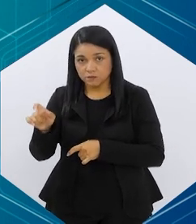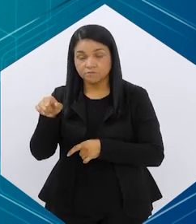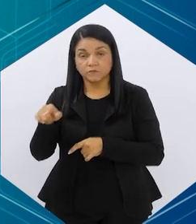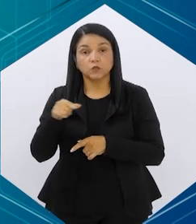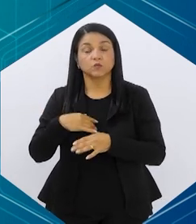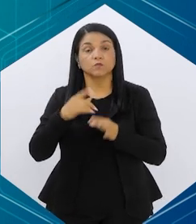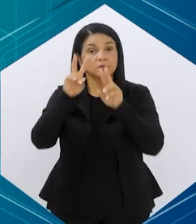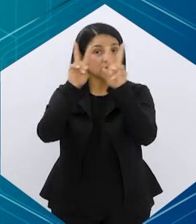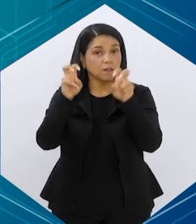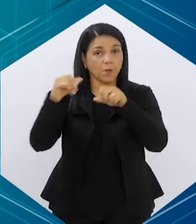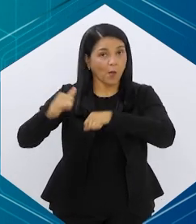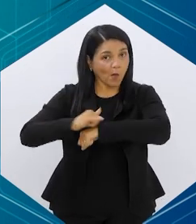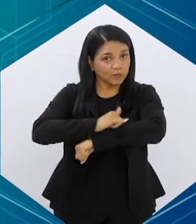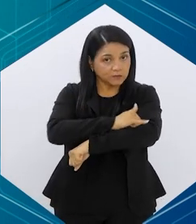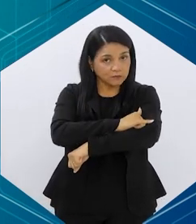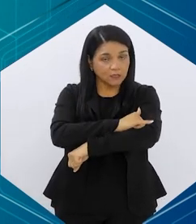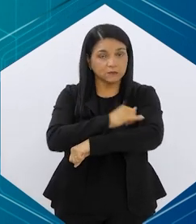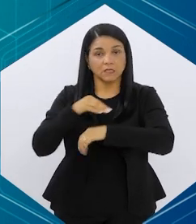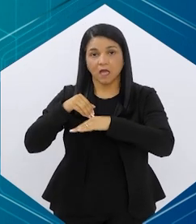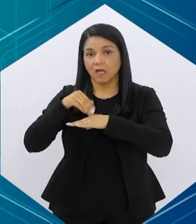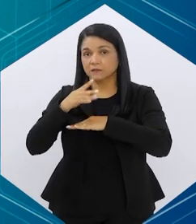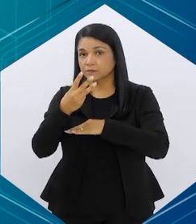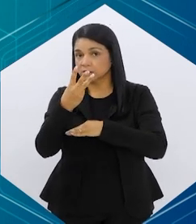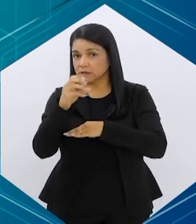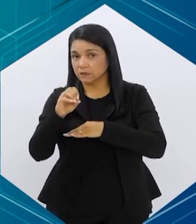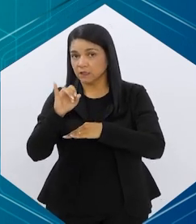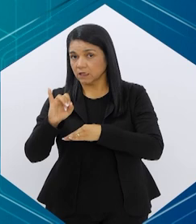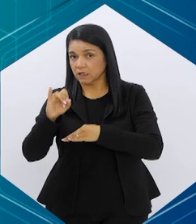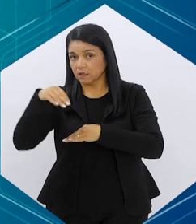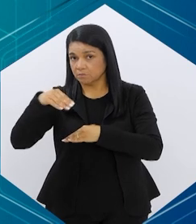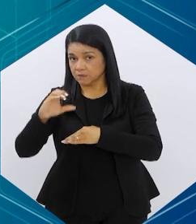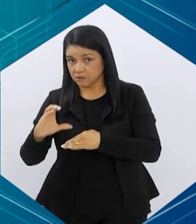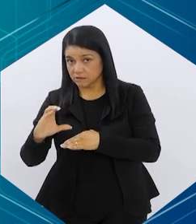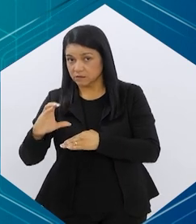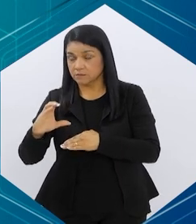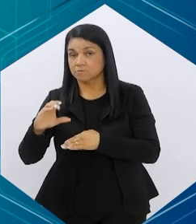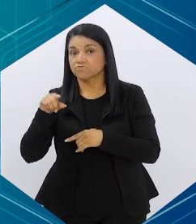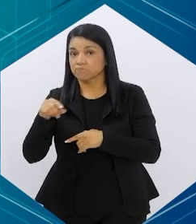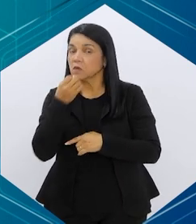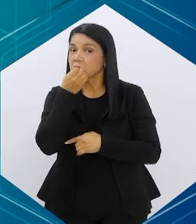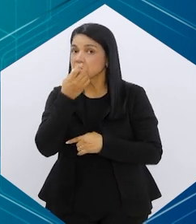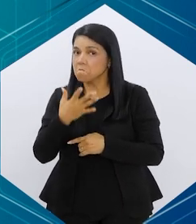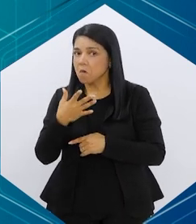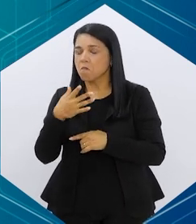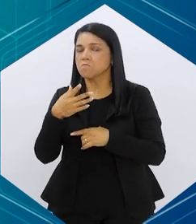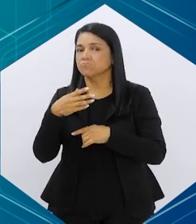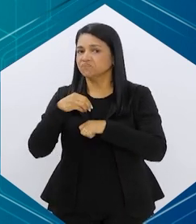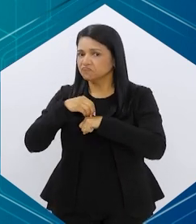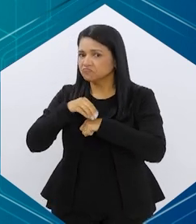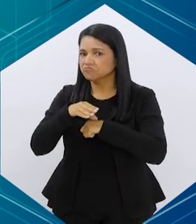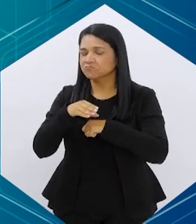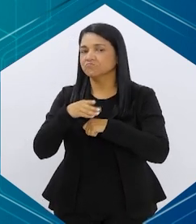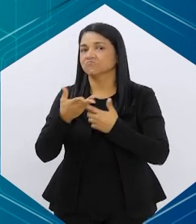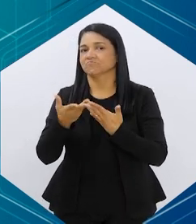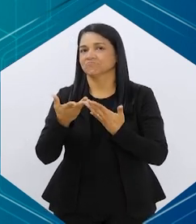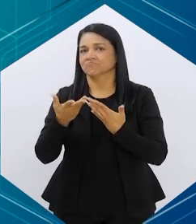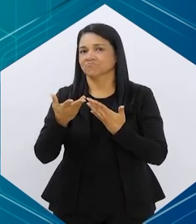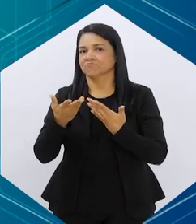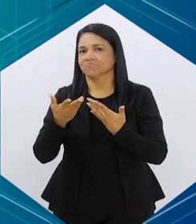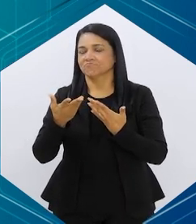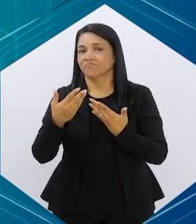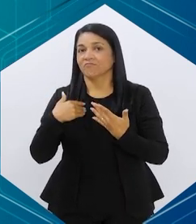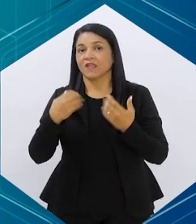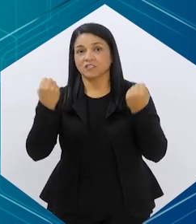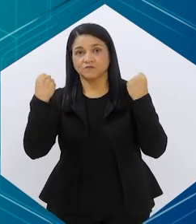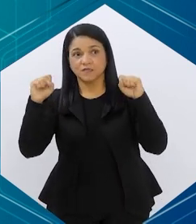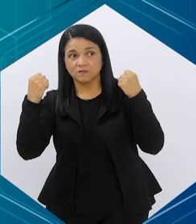realmente de obesidade, ou seja, acima de 30, é um bom preditor mesmo para a massa corpórea, né.